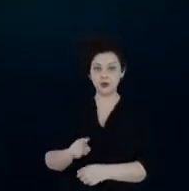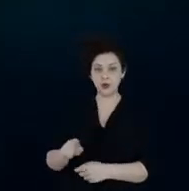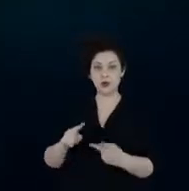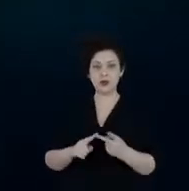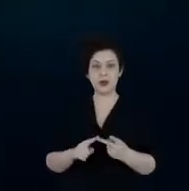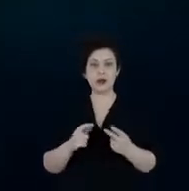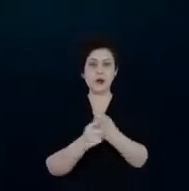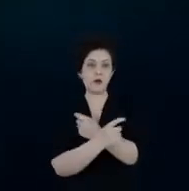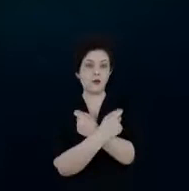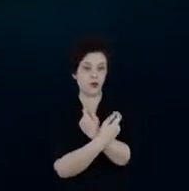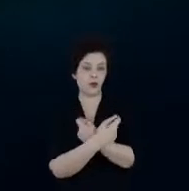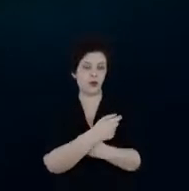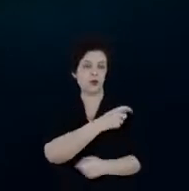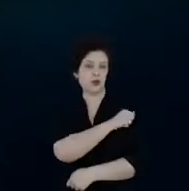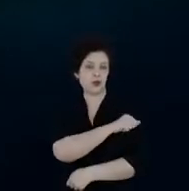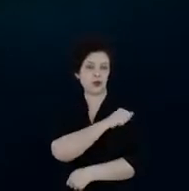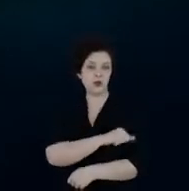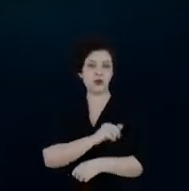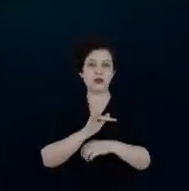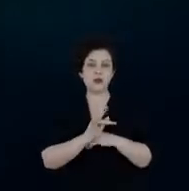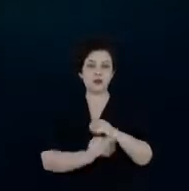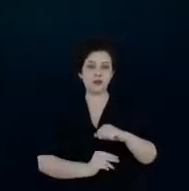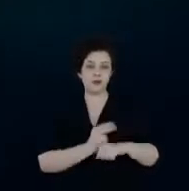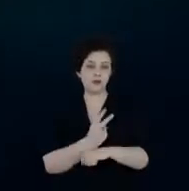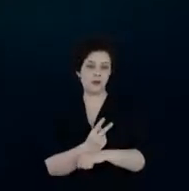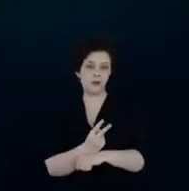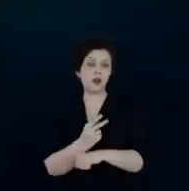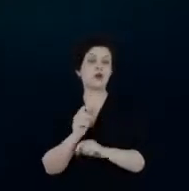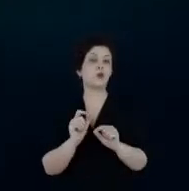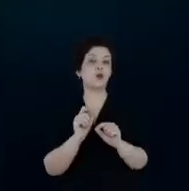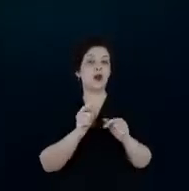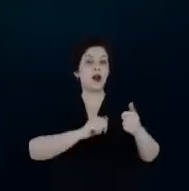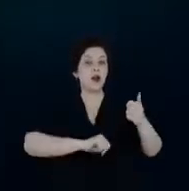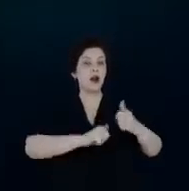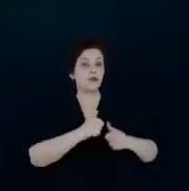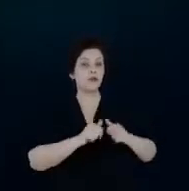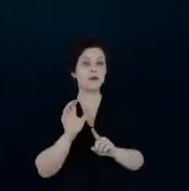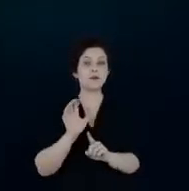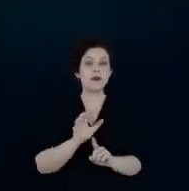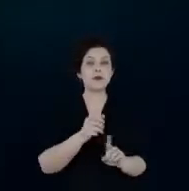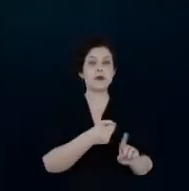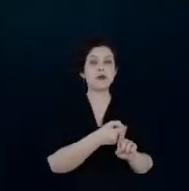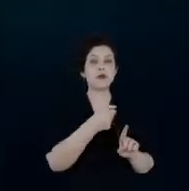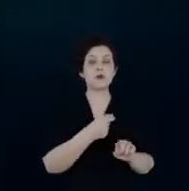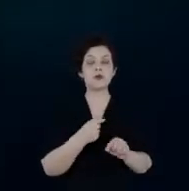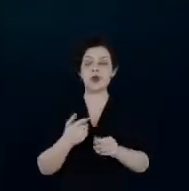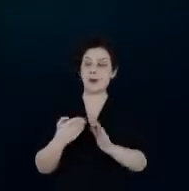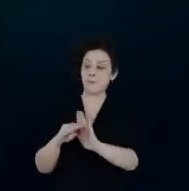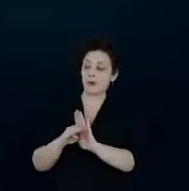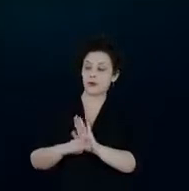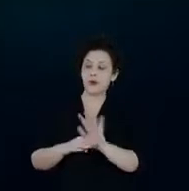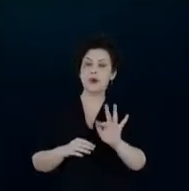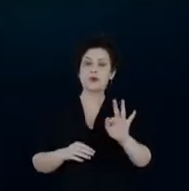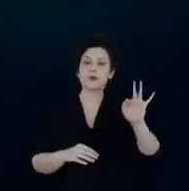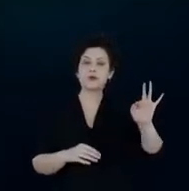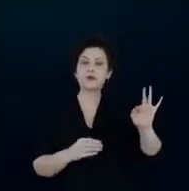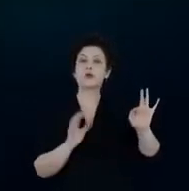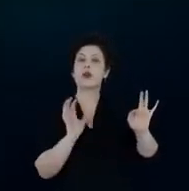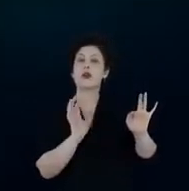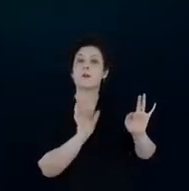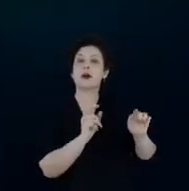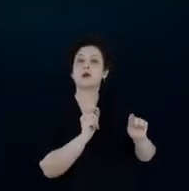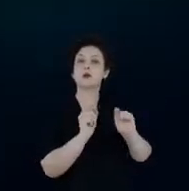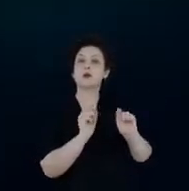FGV vão fazer. É uma avaliação do impacto do programa de eficiência energética. Esse trabalho